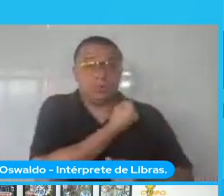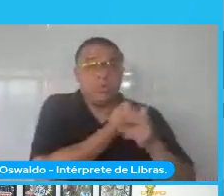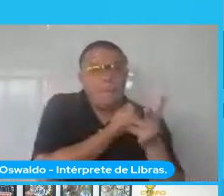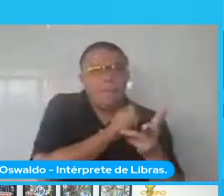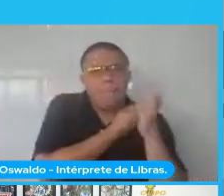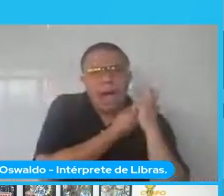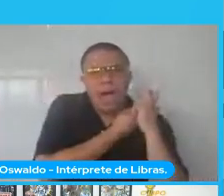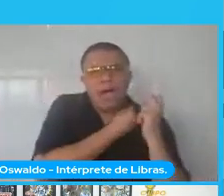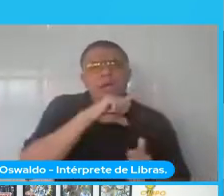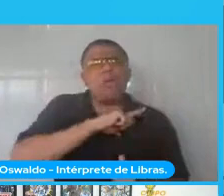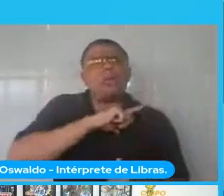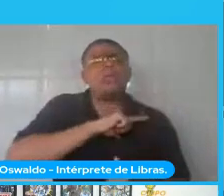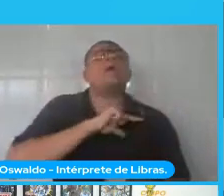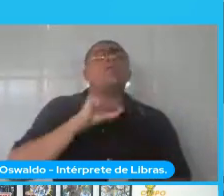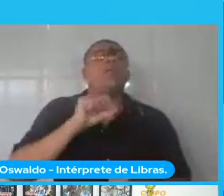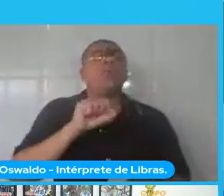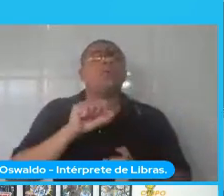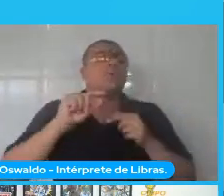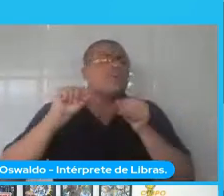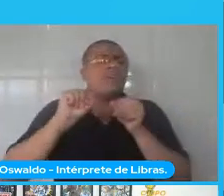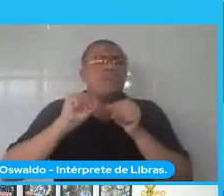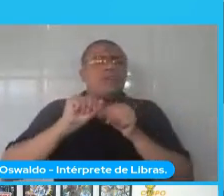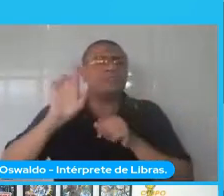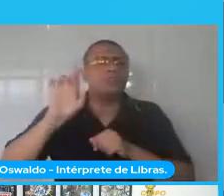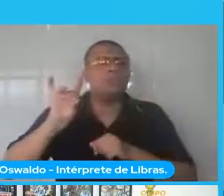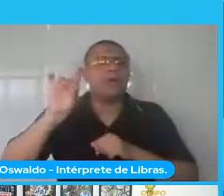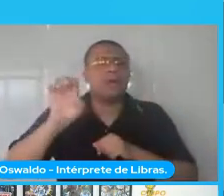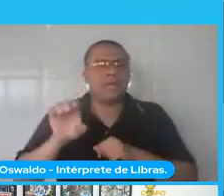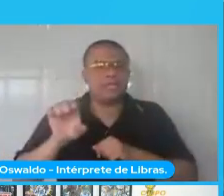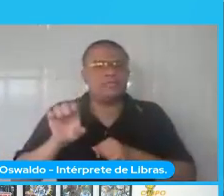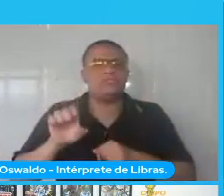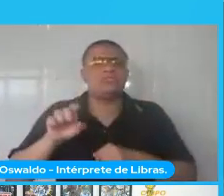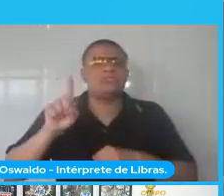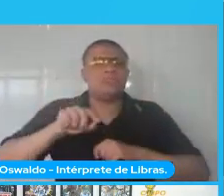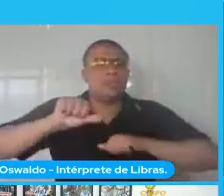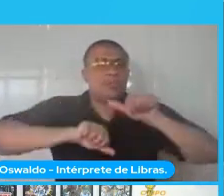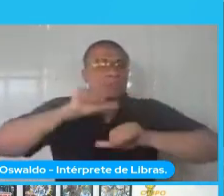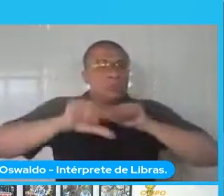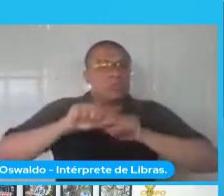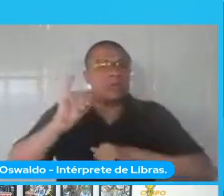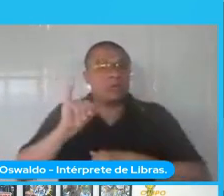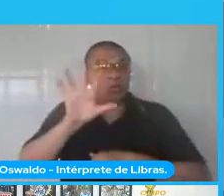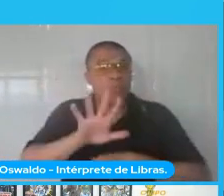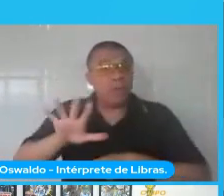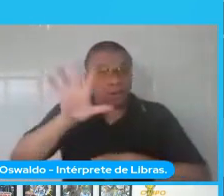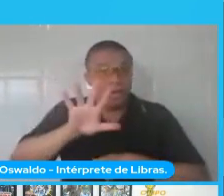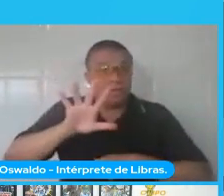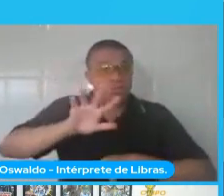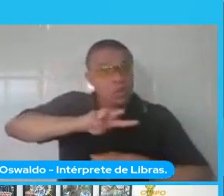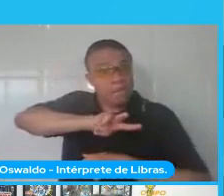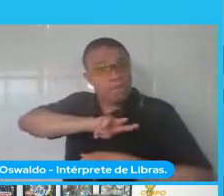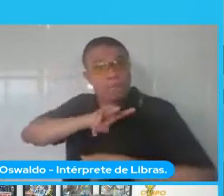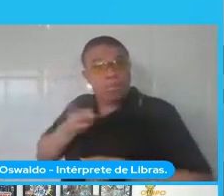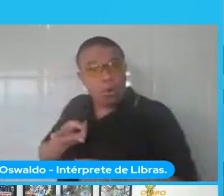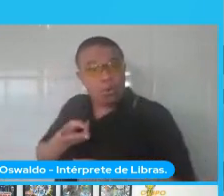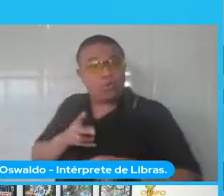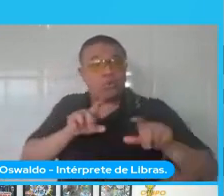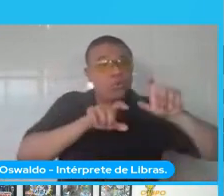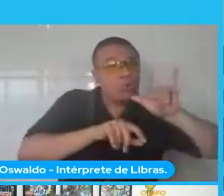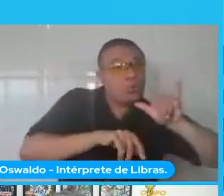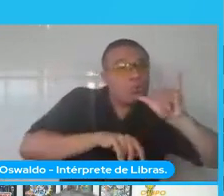quando eu vou fazer uma rede neural é transformar uma imagem em números. Então o que